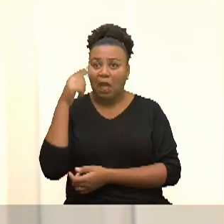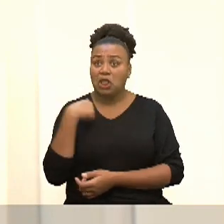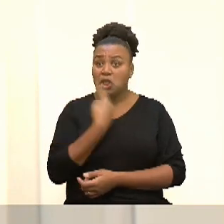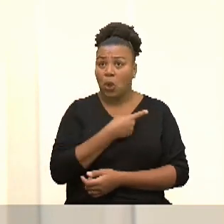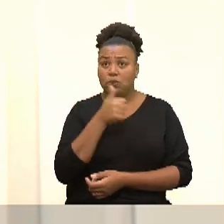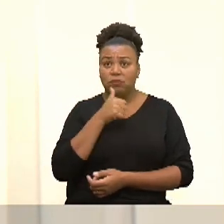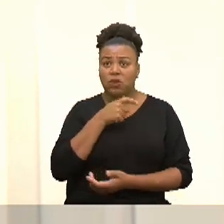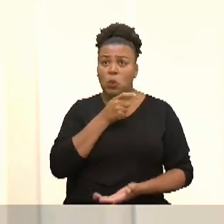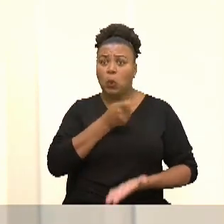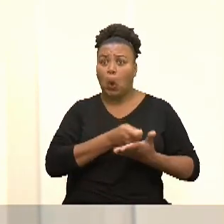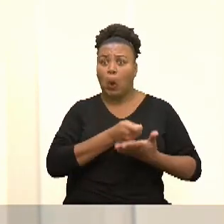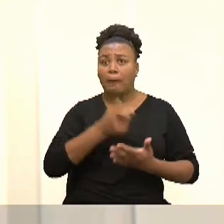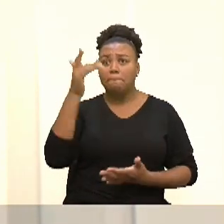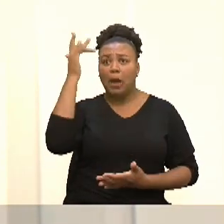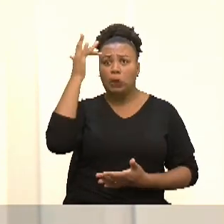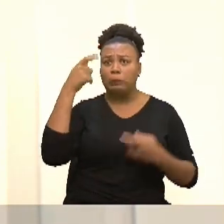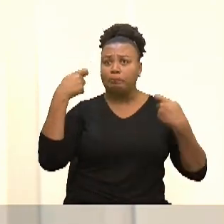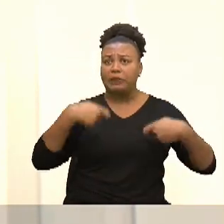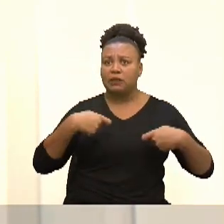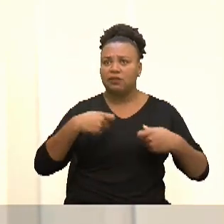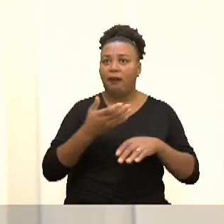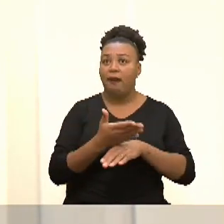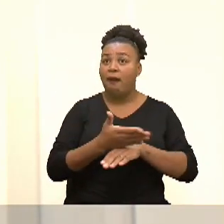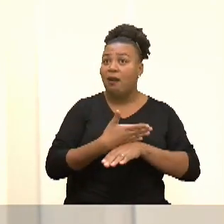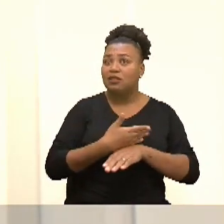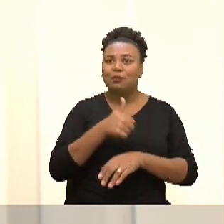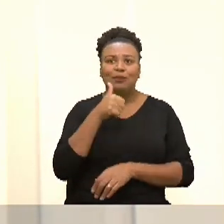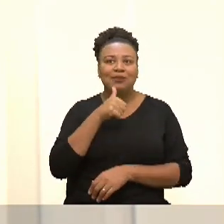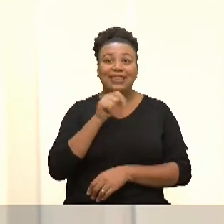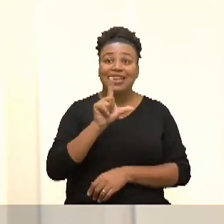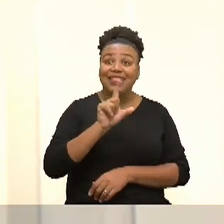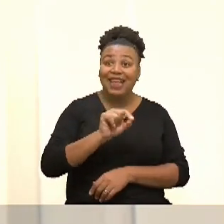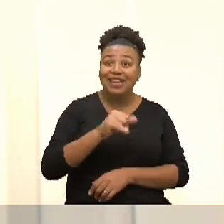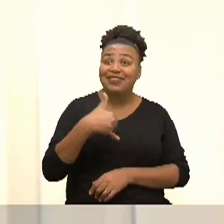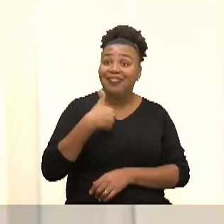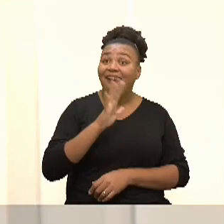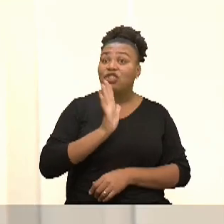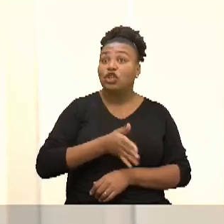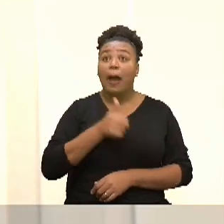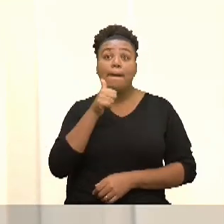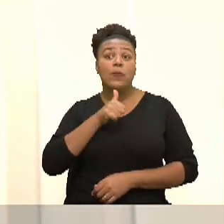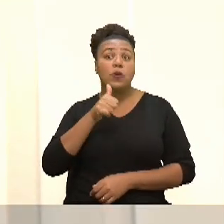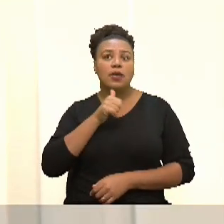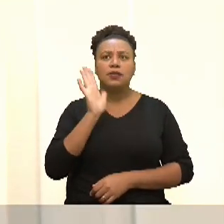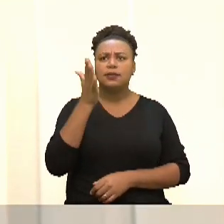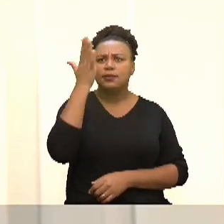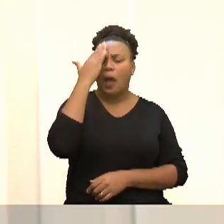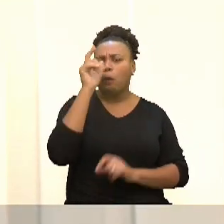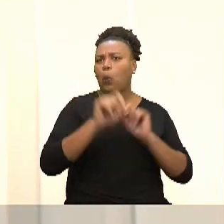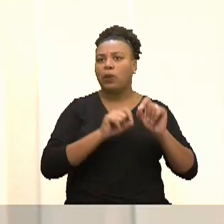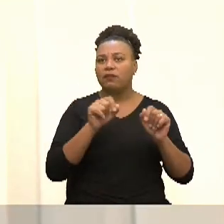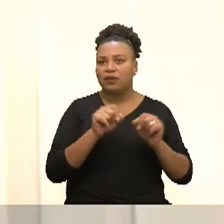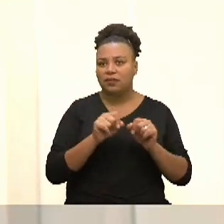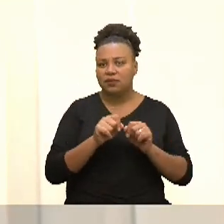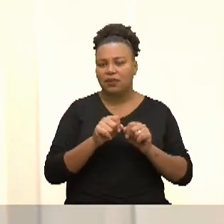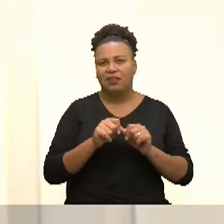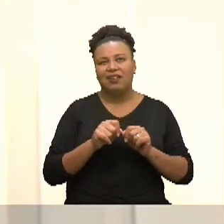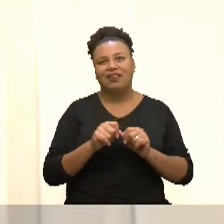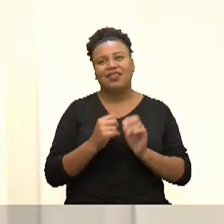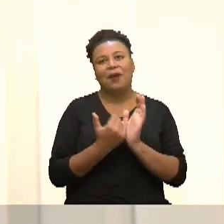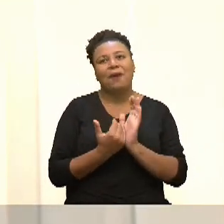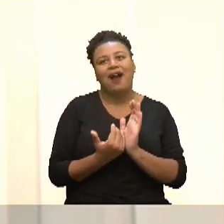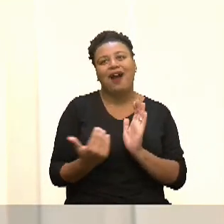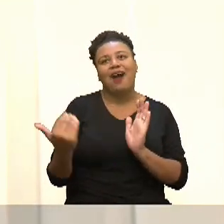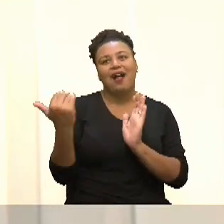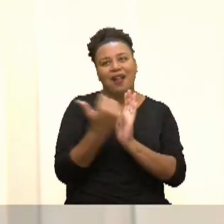cobrado o amadurecimento precoce uma menina de 10 anos já é uma mulher já sabia o que estava fazendo então muito além